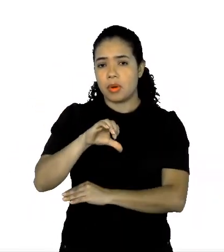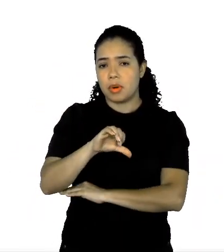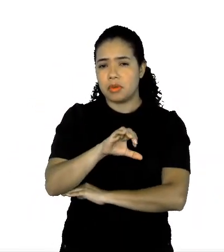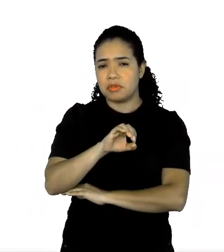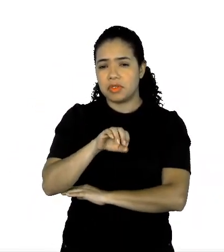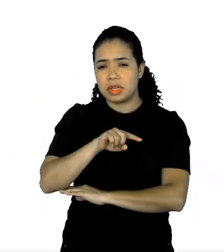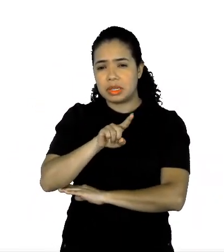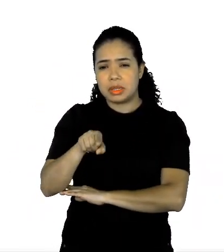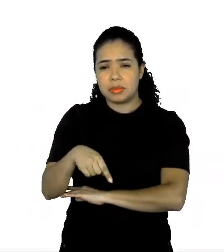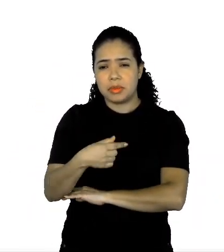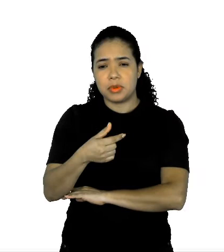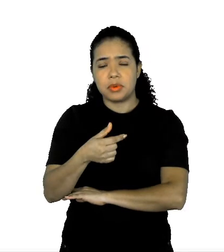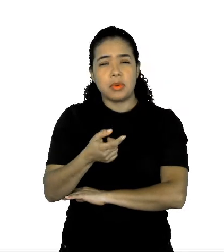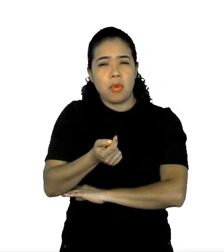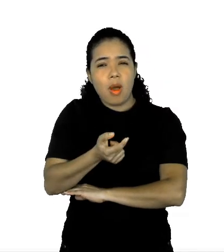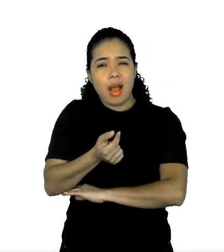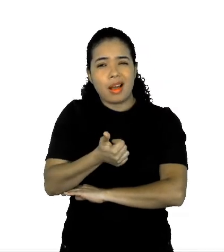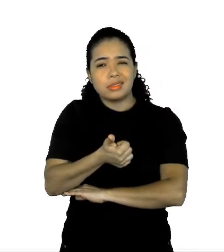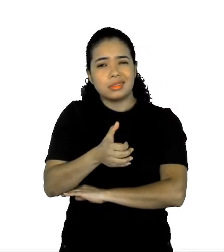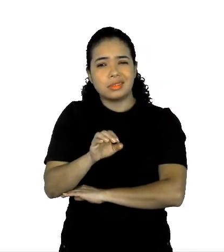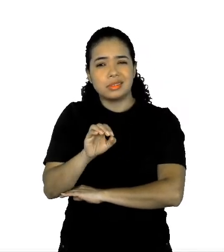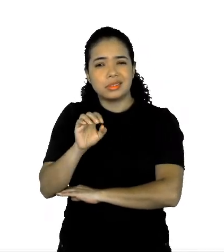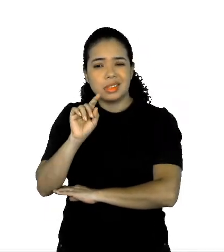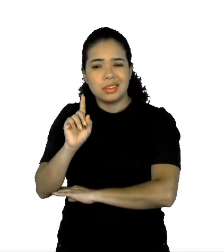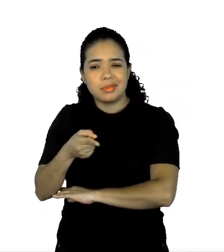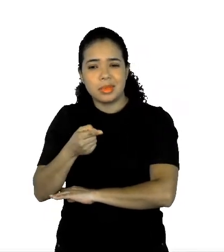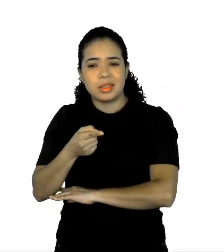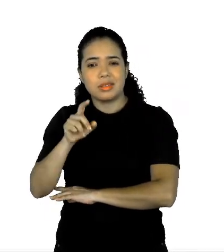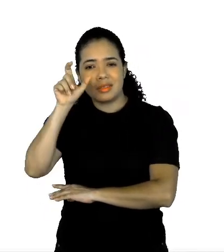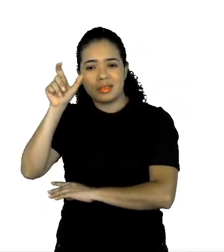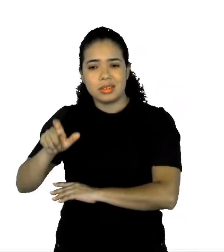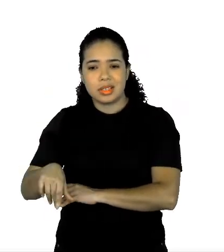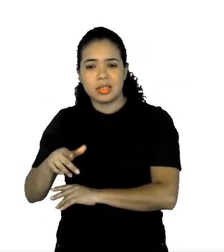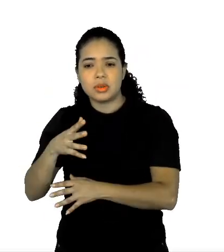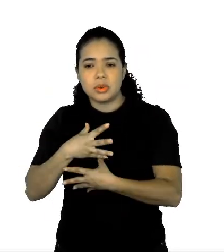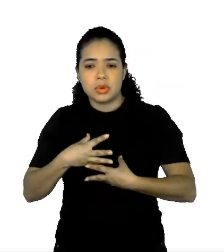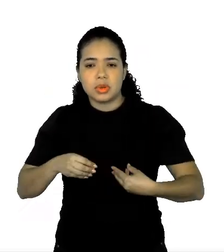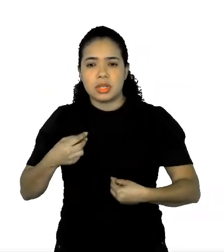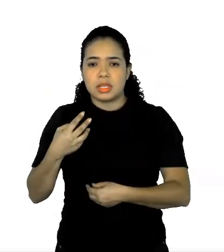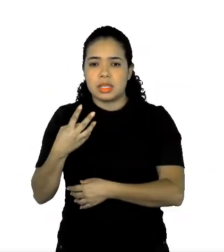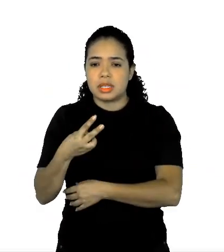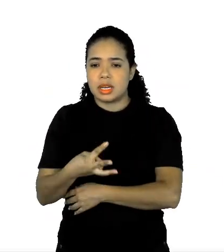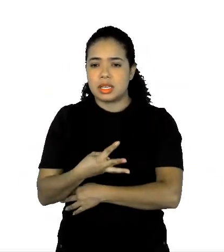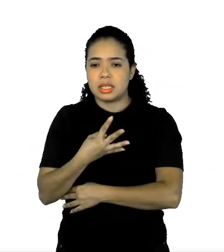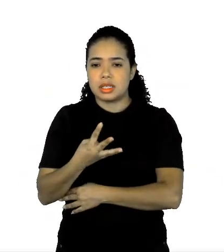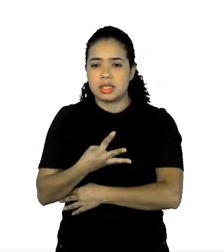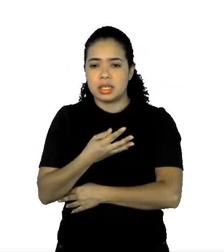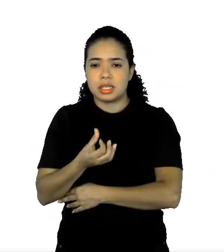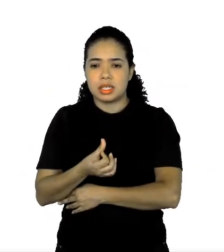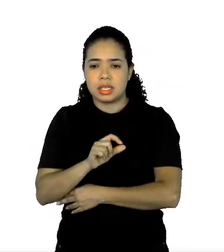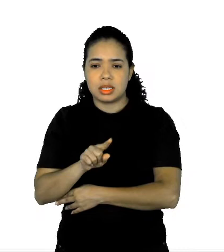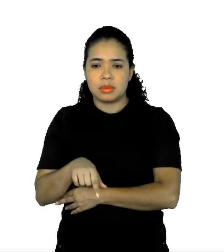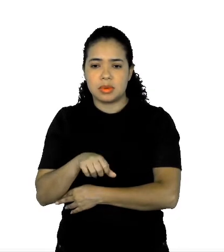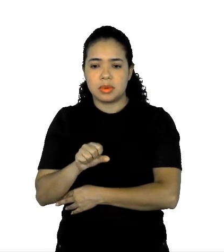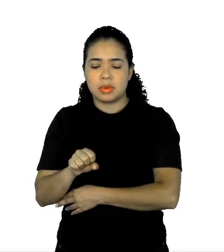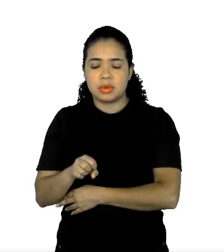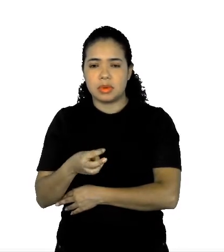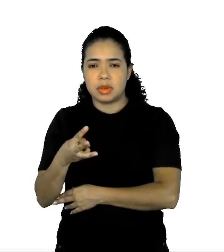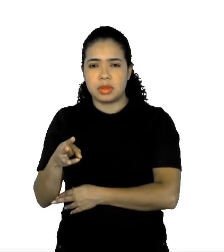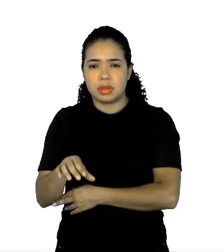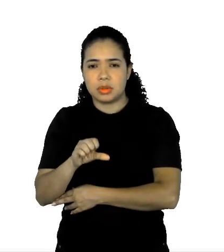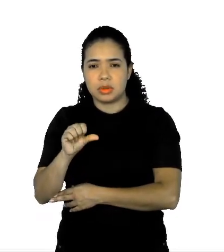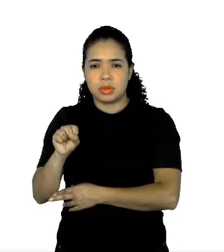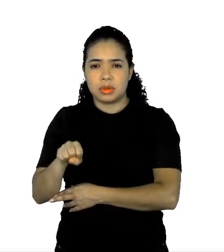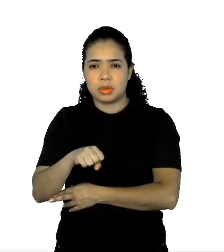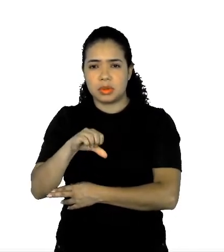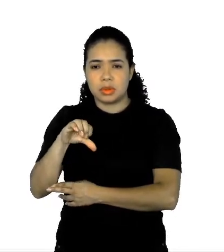mil, quase 100 mil já. E casos recuperados, 346 mil. E aí a gente vê outros países, né,